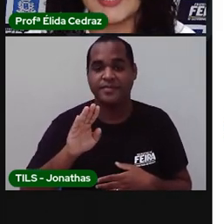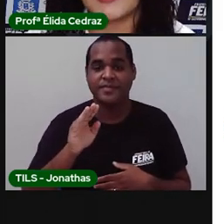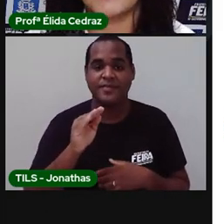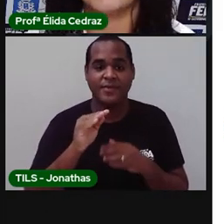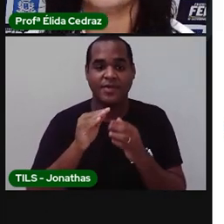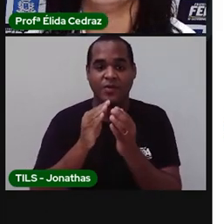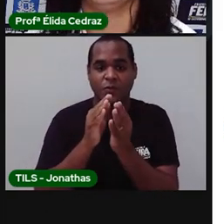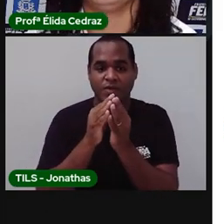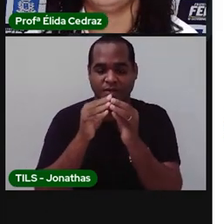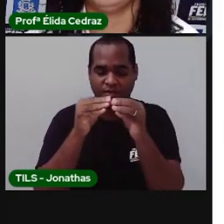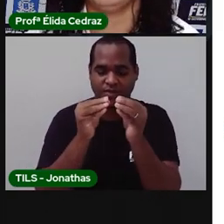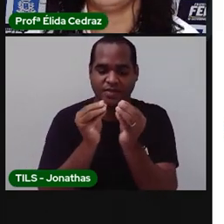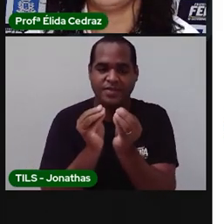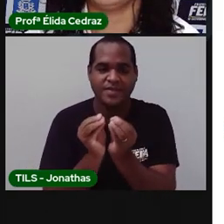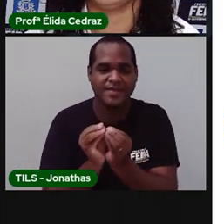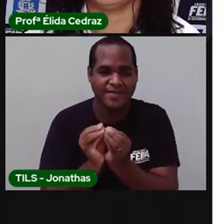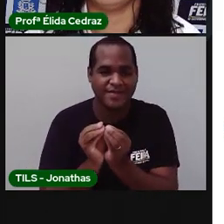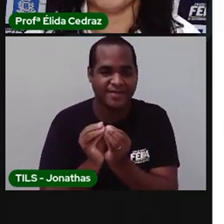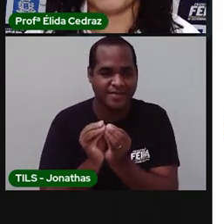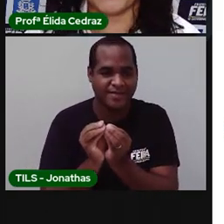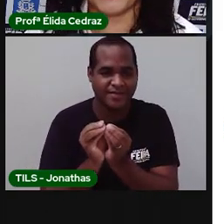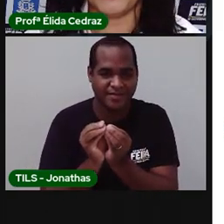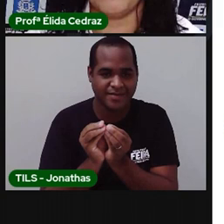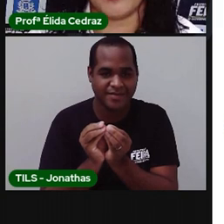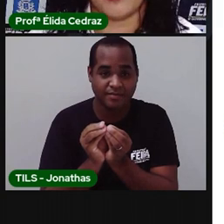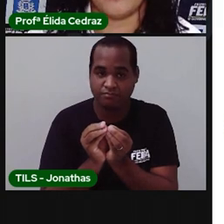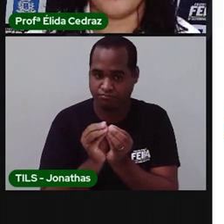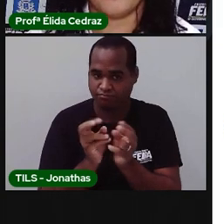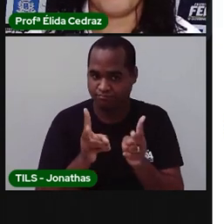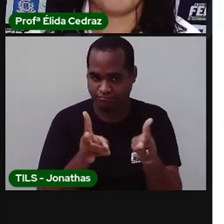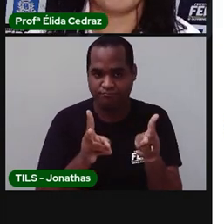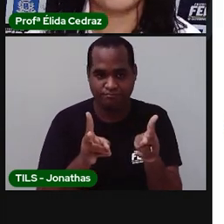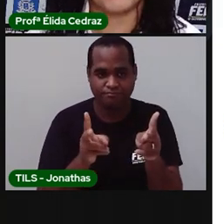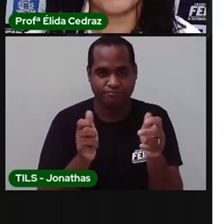Coxinha. Isso. Vamos continuar.